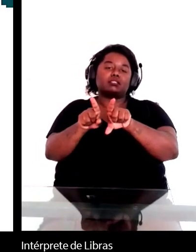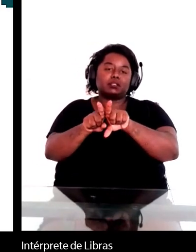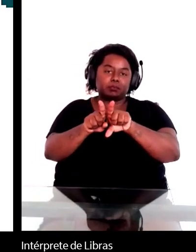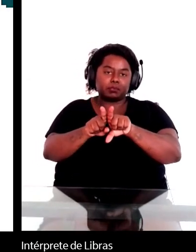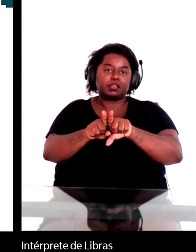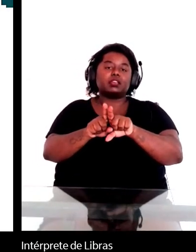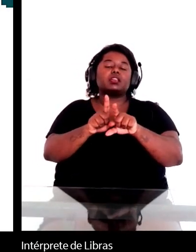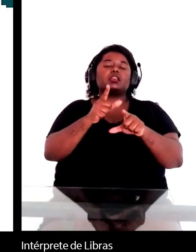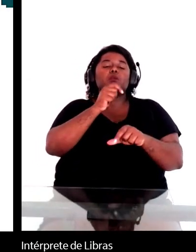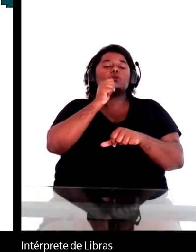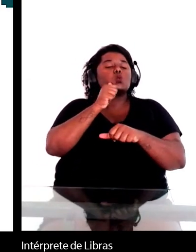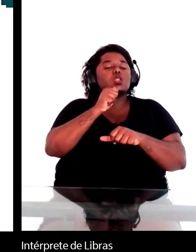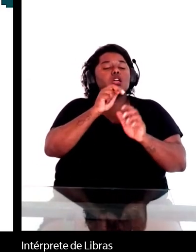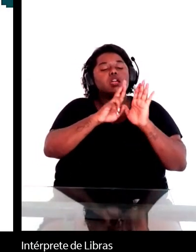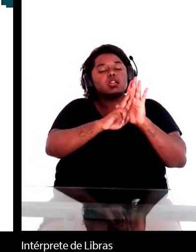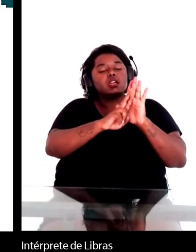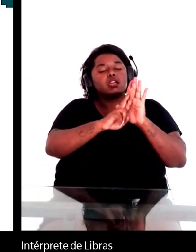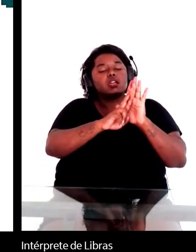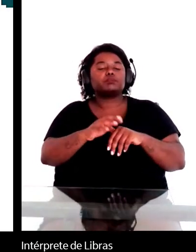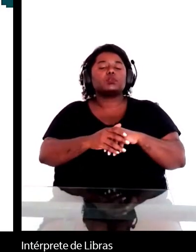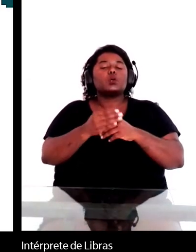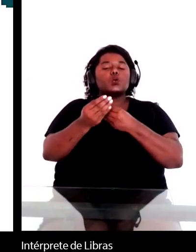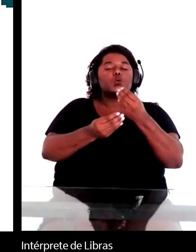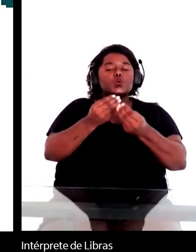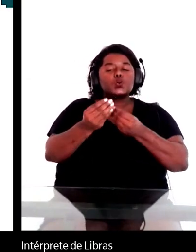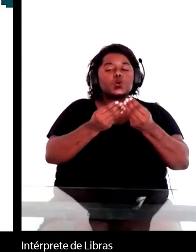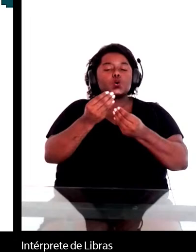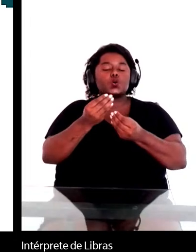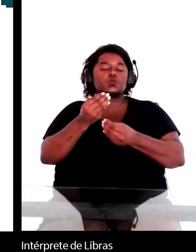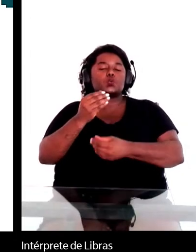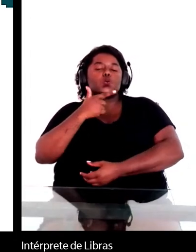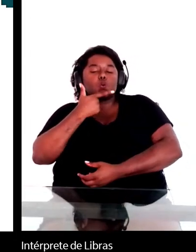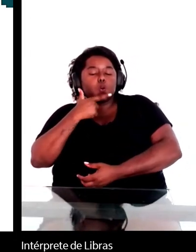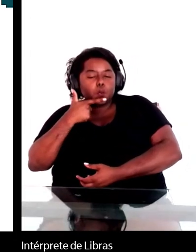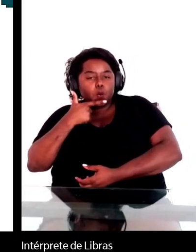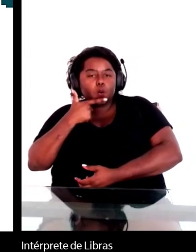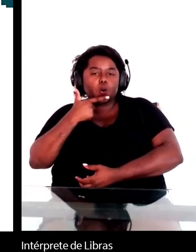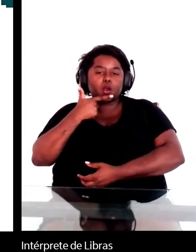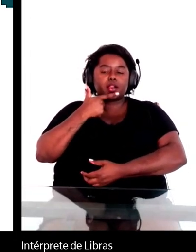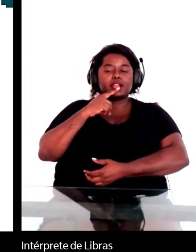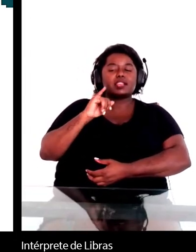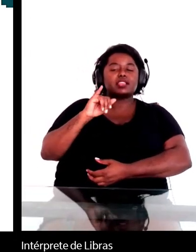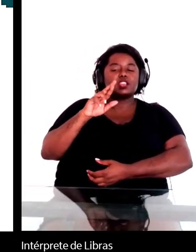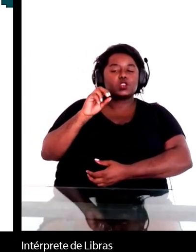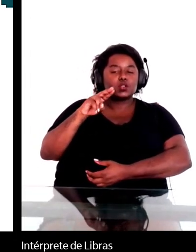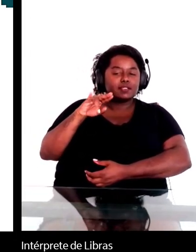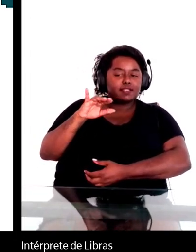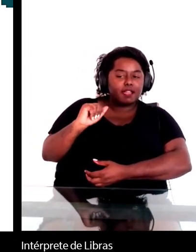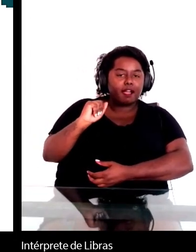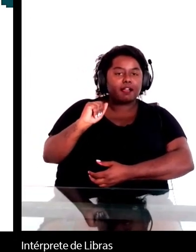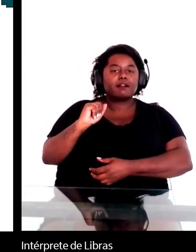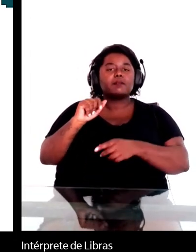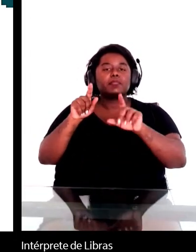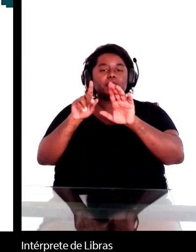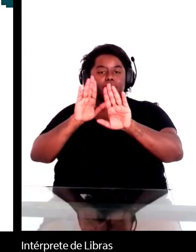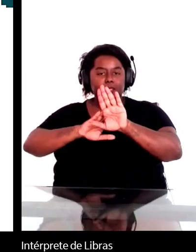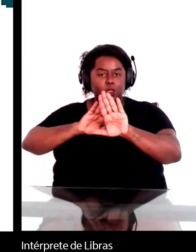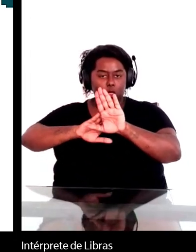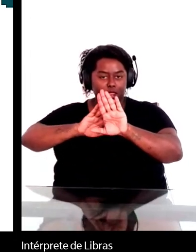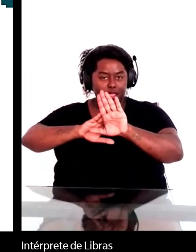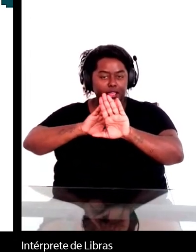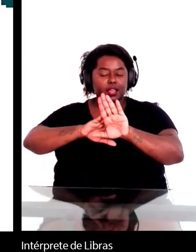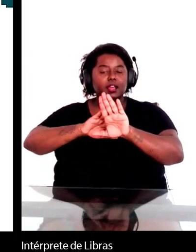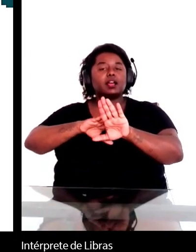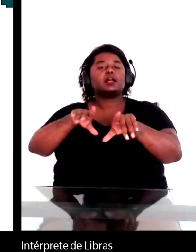contos, o humor e a ironia, o ponto de vista narrativo, que vai de encontro,